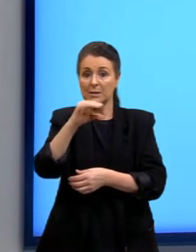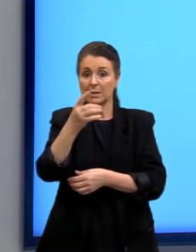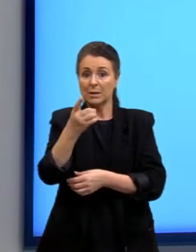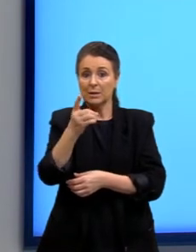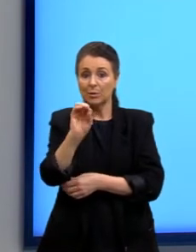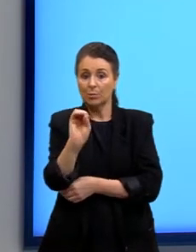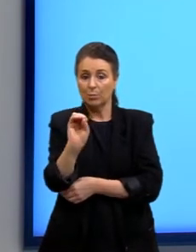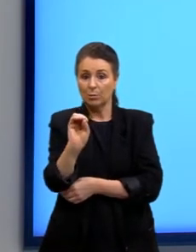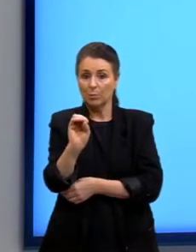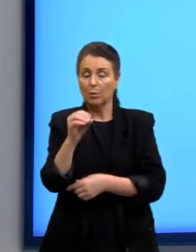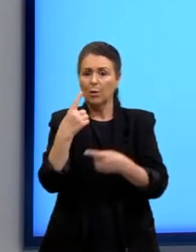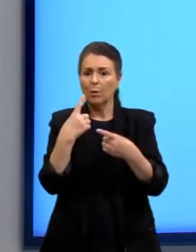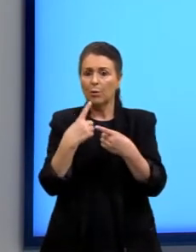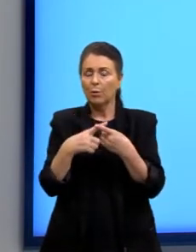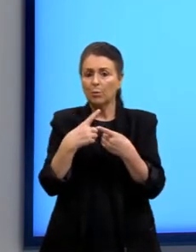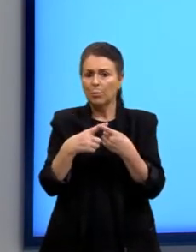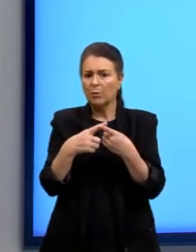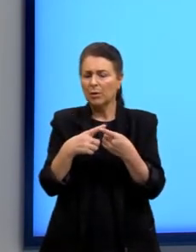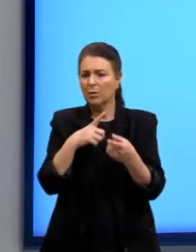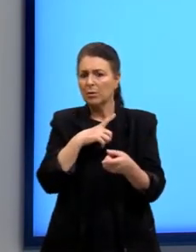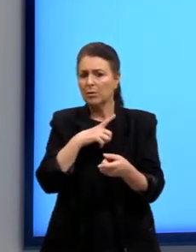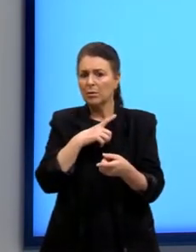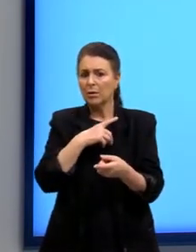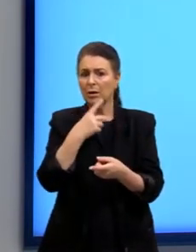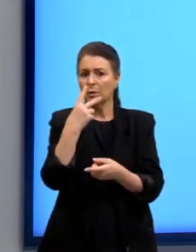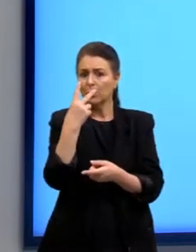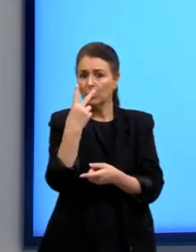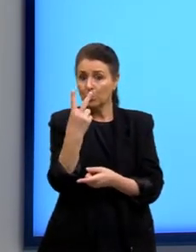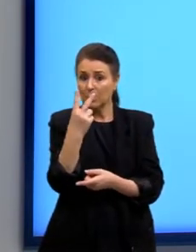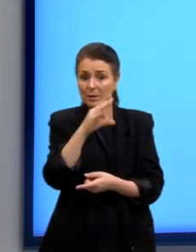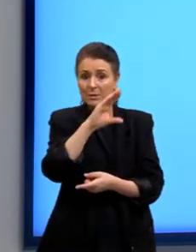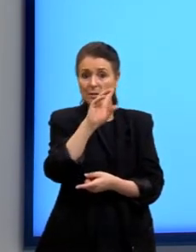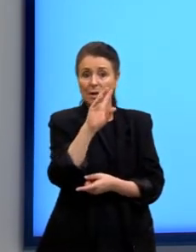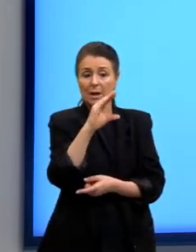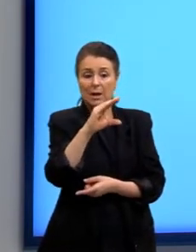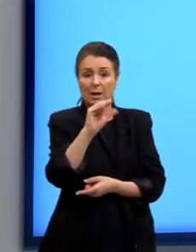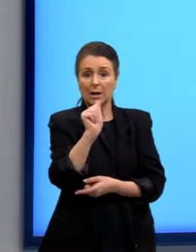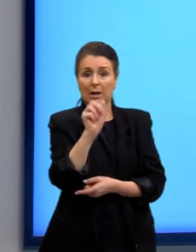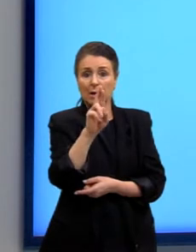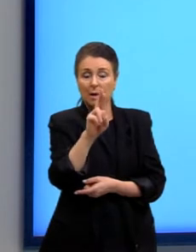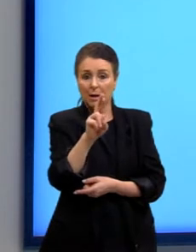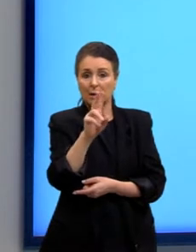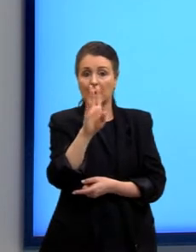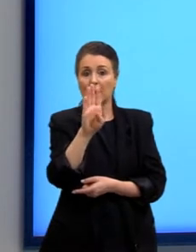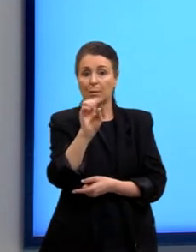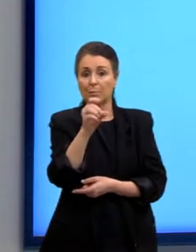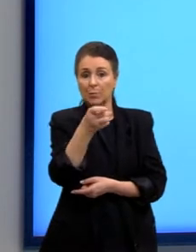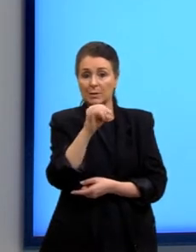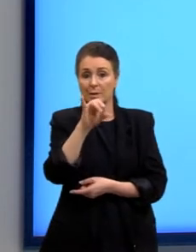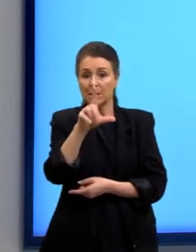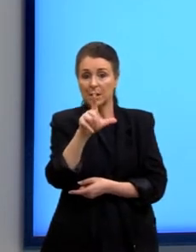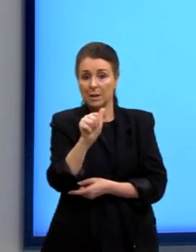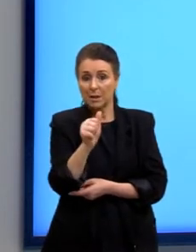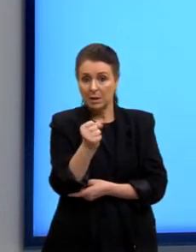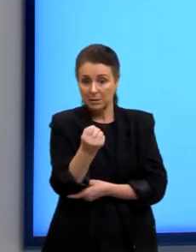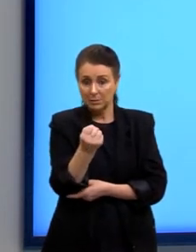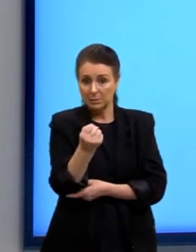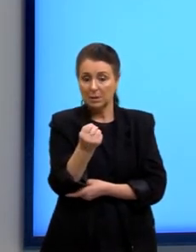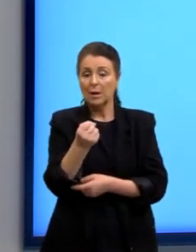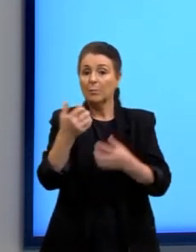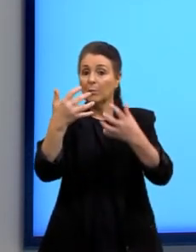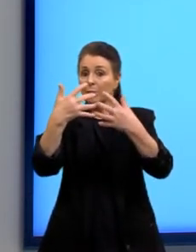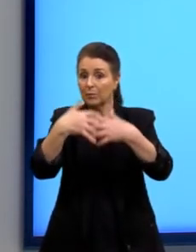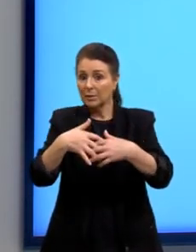presença, tem a presença de duas carboxilas, que representa, que é o grupo funcional do meu ácido